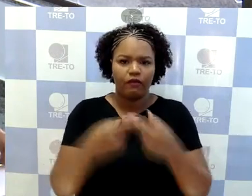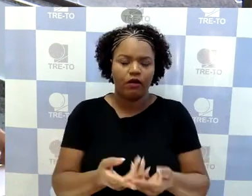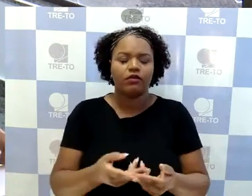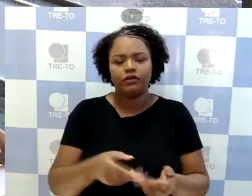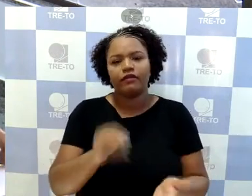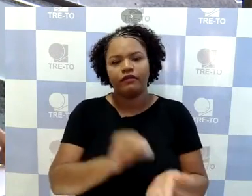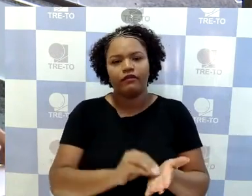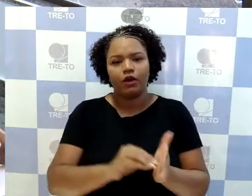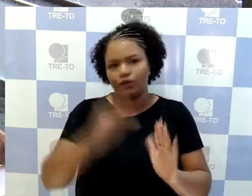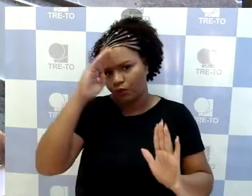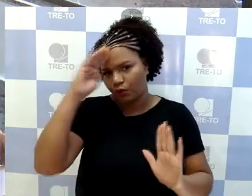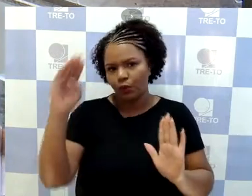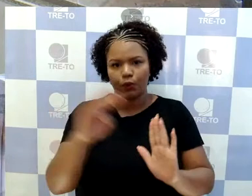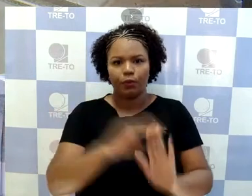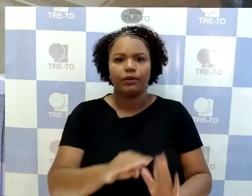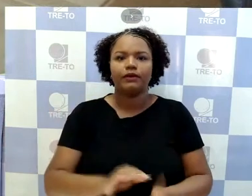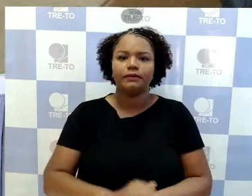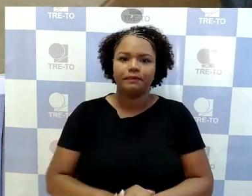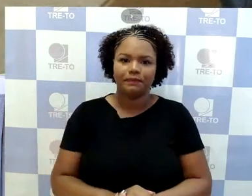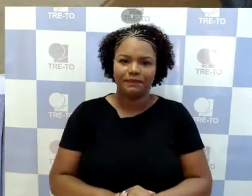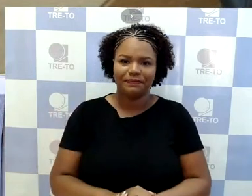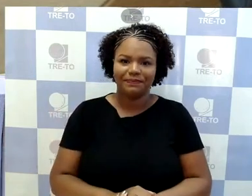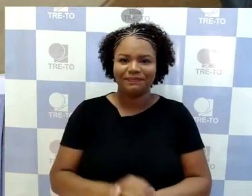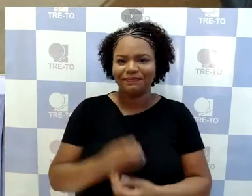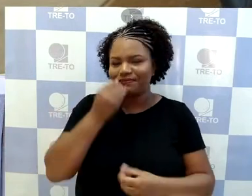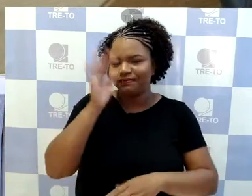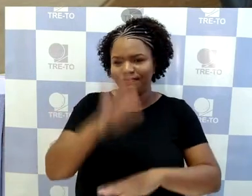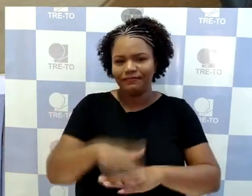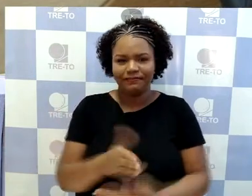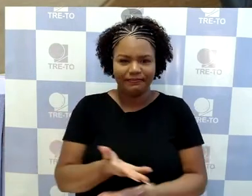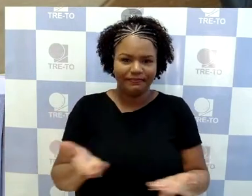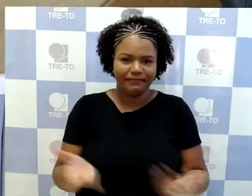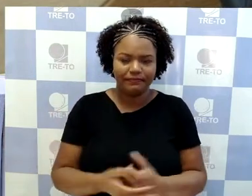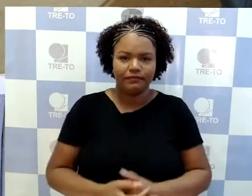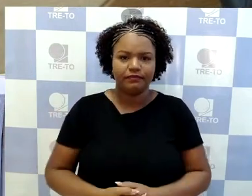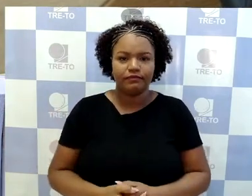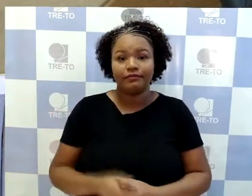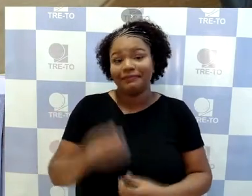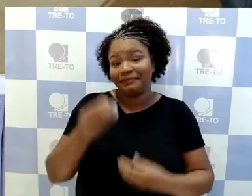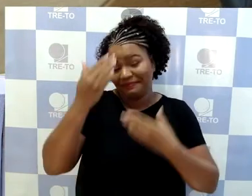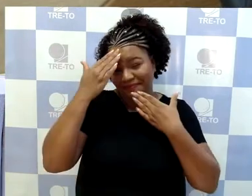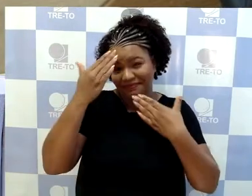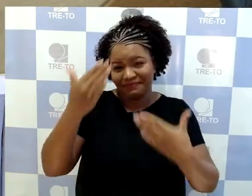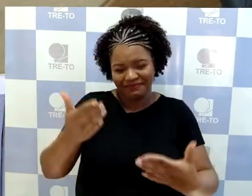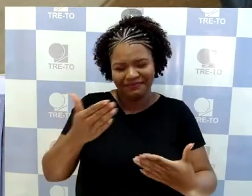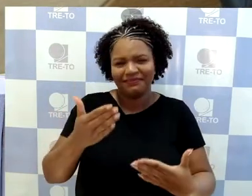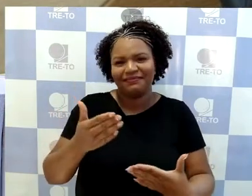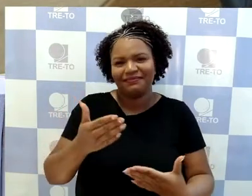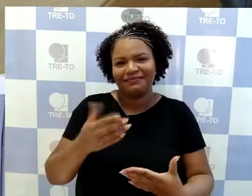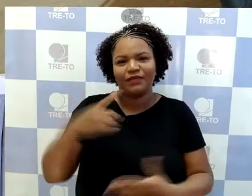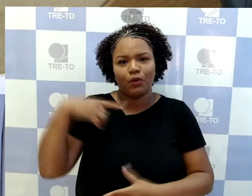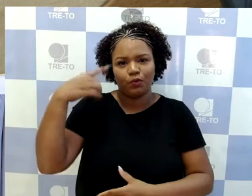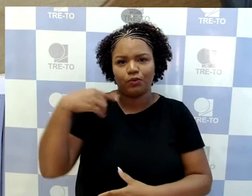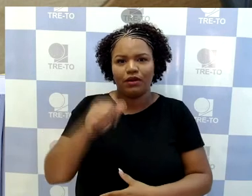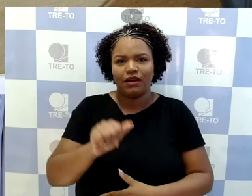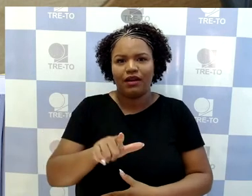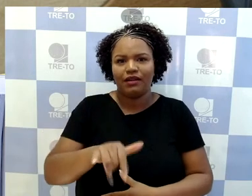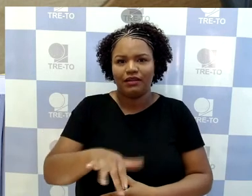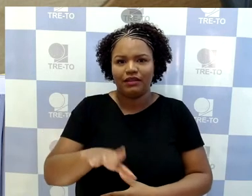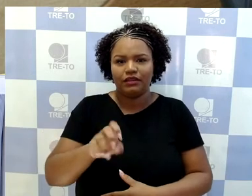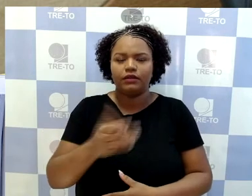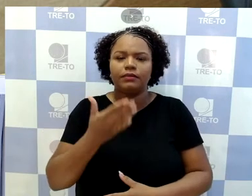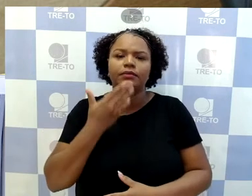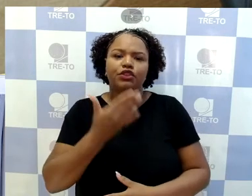boa tarde. Obrigado, doutora Aline. Eu vou pedir desculpa à vossa excelência e ao